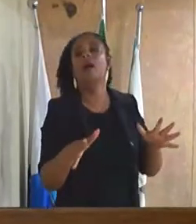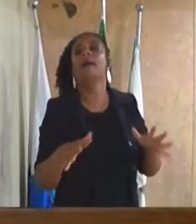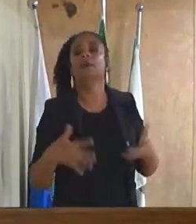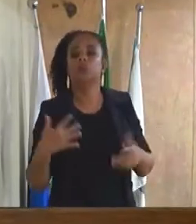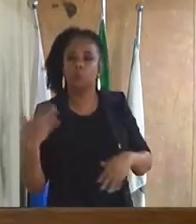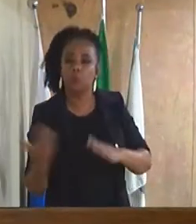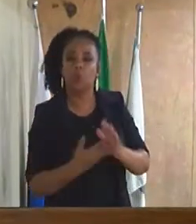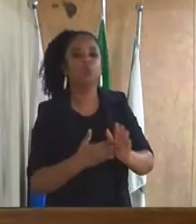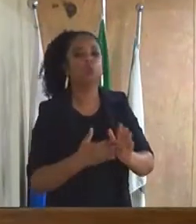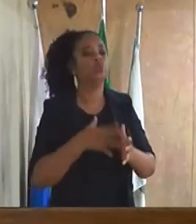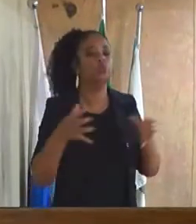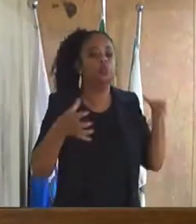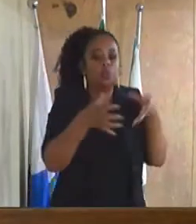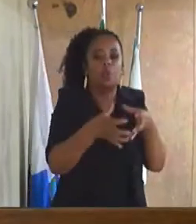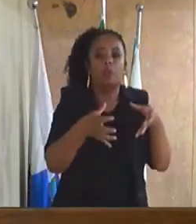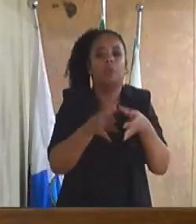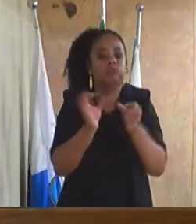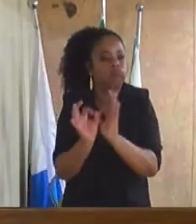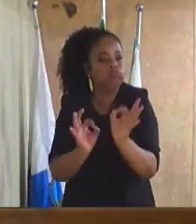para receber pacientes com o coronavírus,